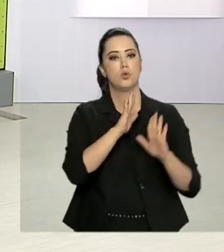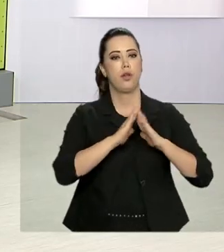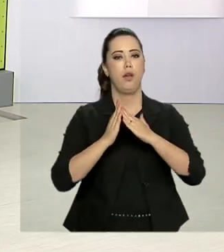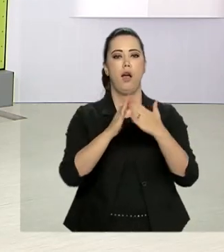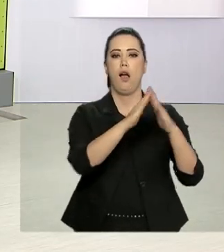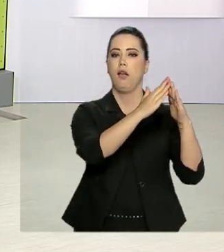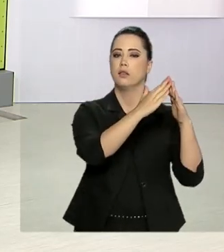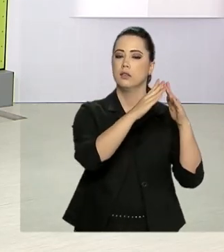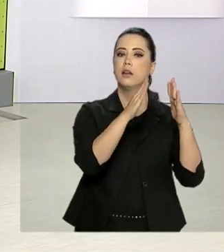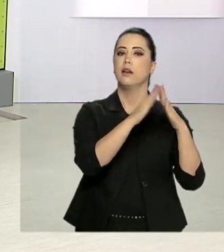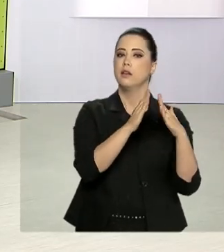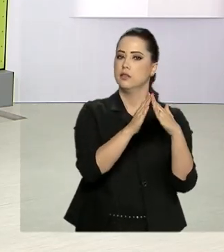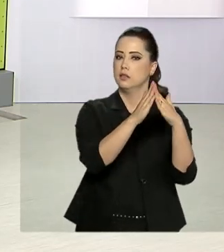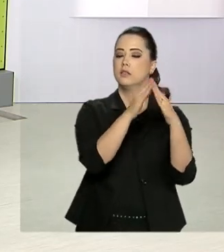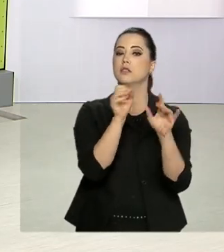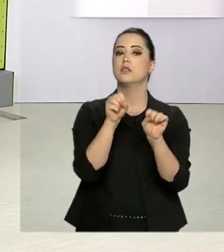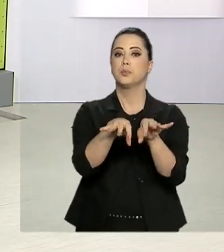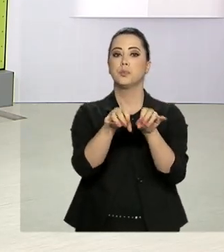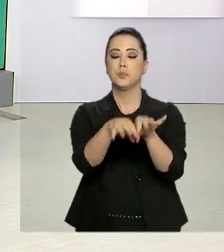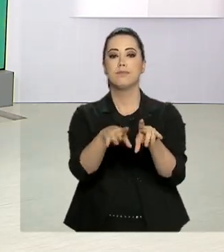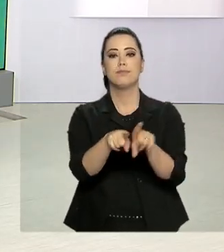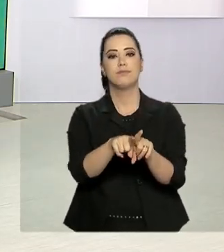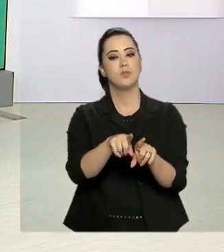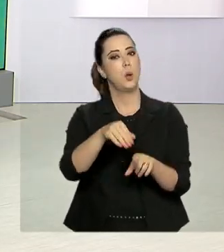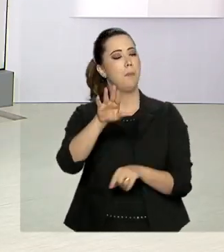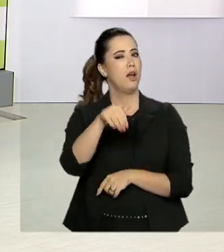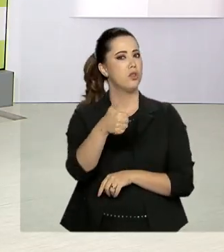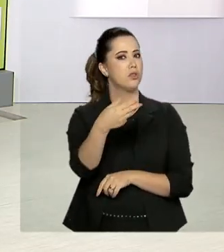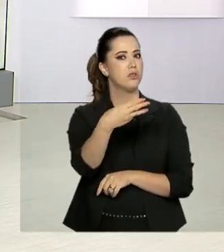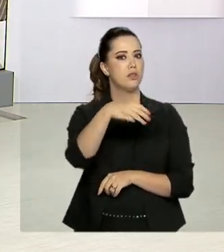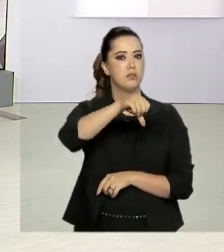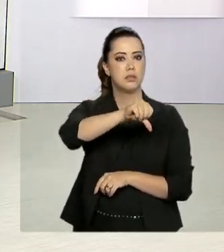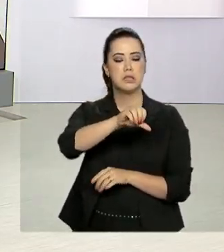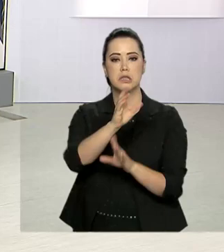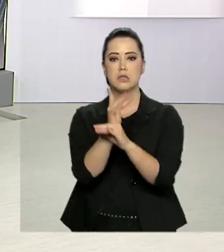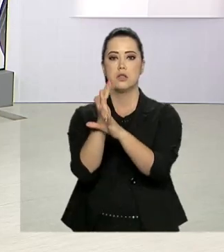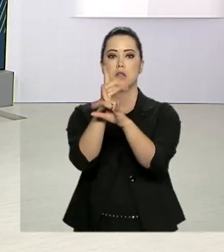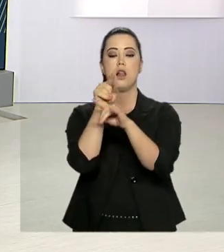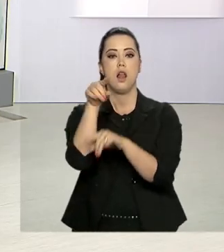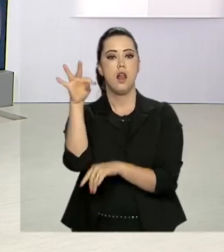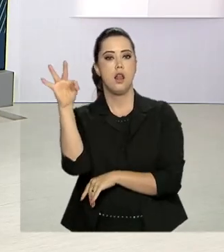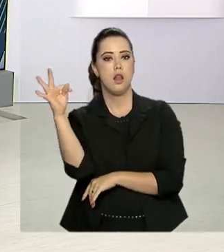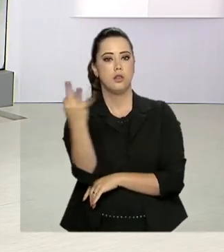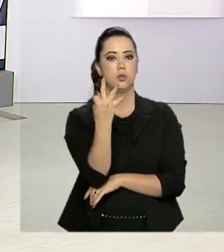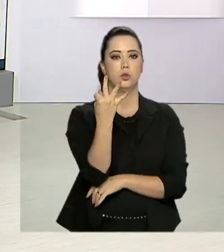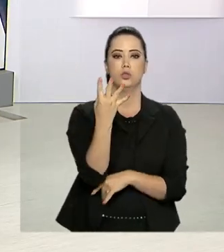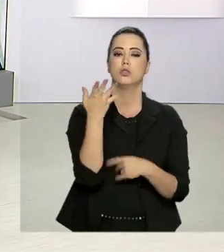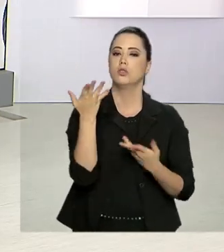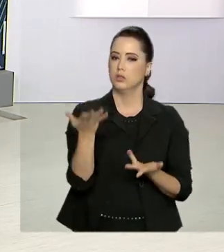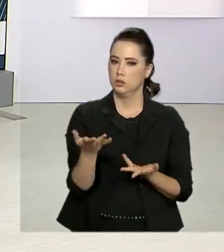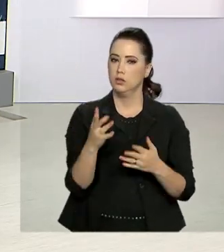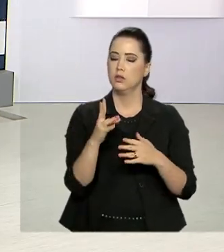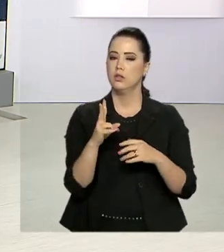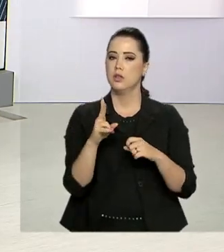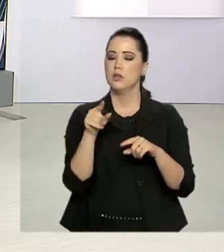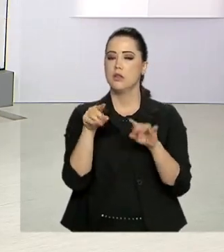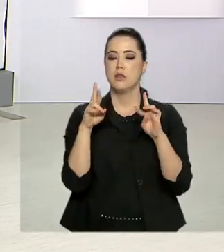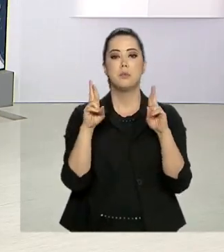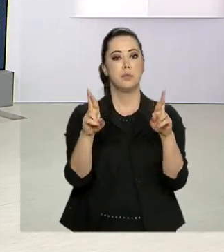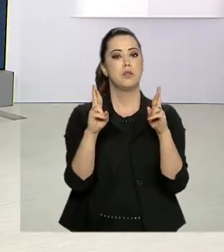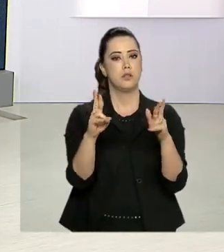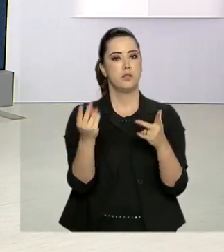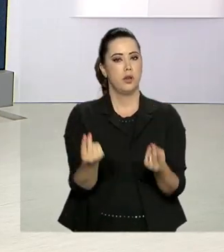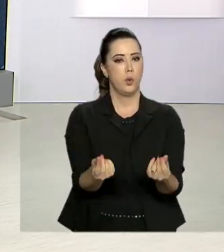habitação, educação e infraestrutura em 139 municípios do estado de Tocantins. A expectativa é de que os